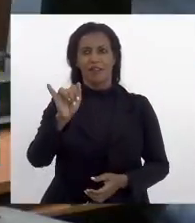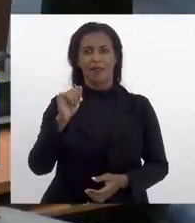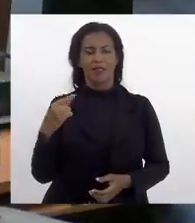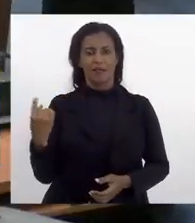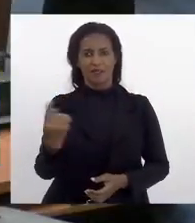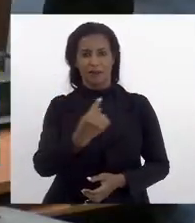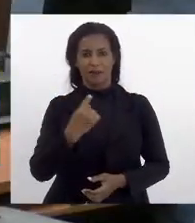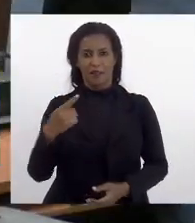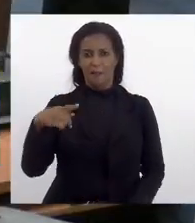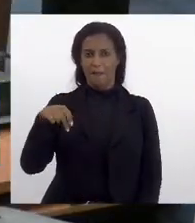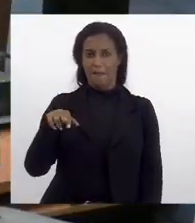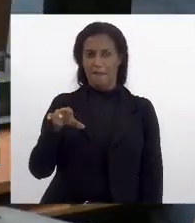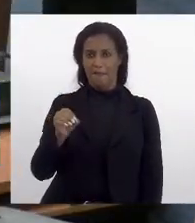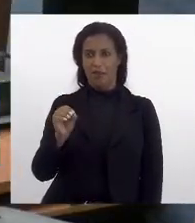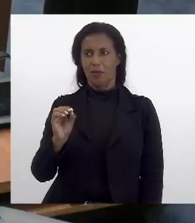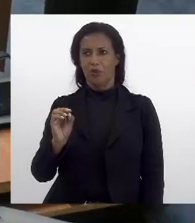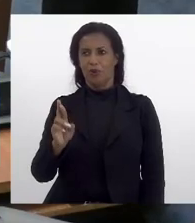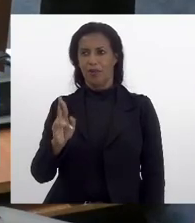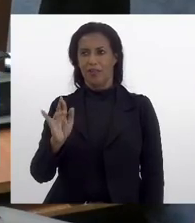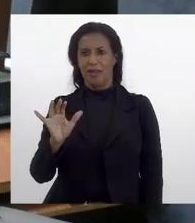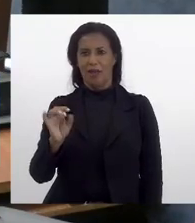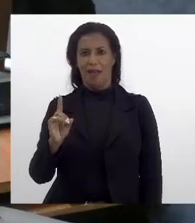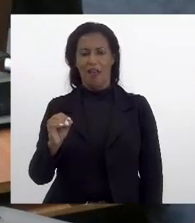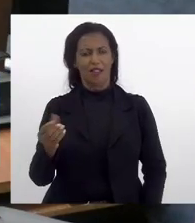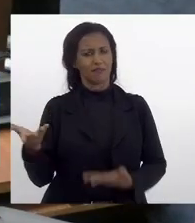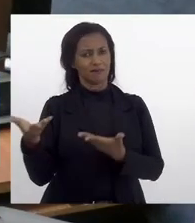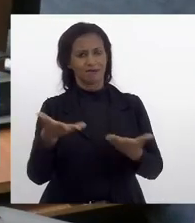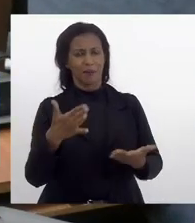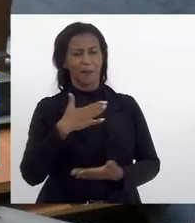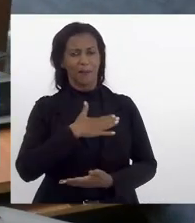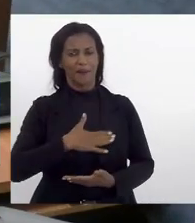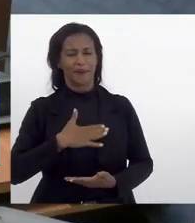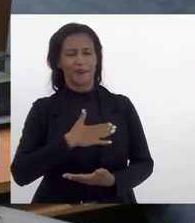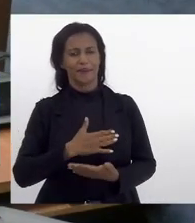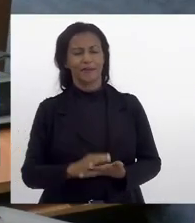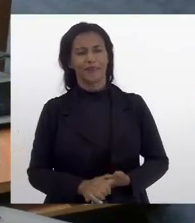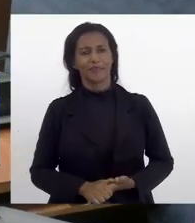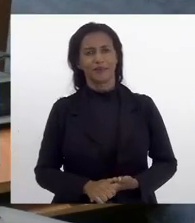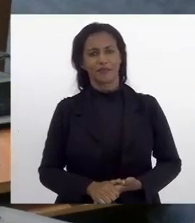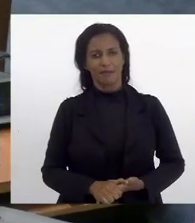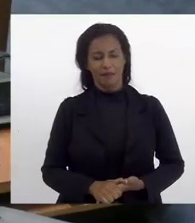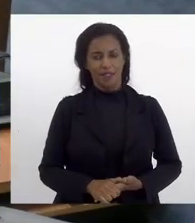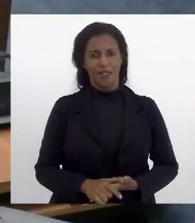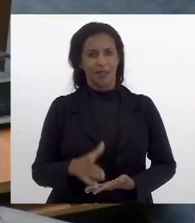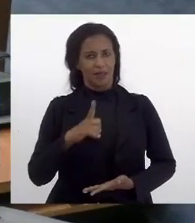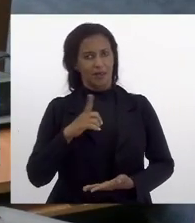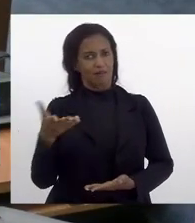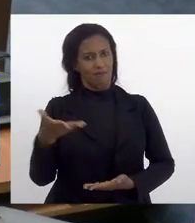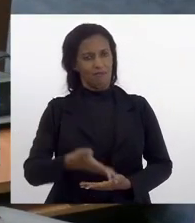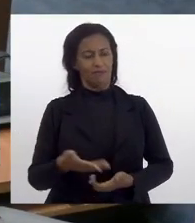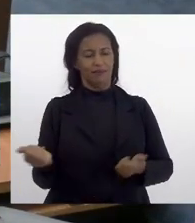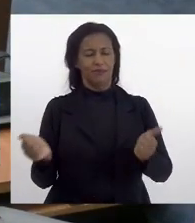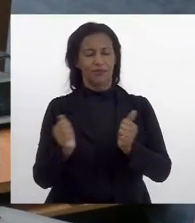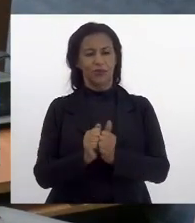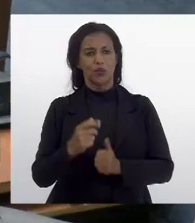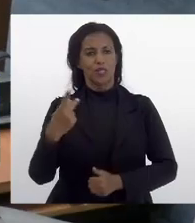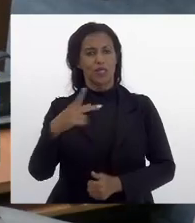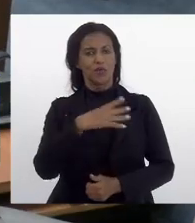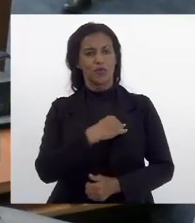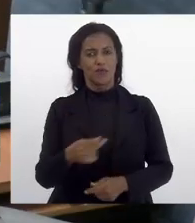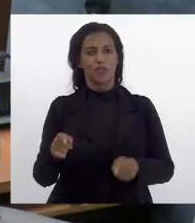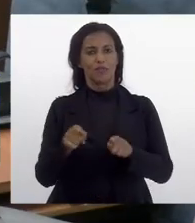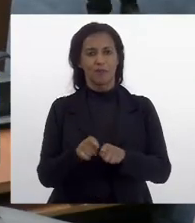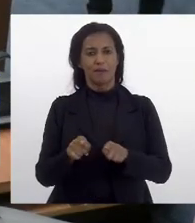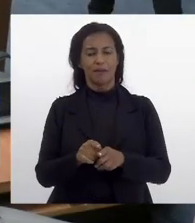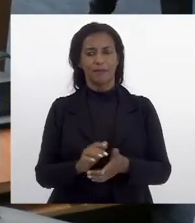querido Pedro Ricardo seja muito bem-vindo a esse parlamento é um prazer tê-lo aqui conosco e o seu filho também